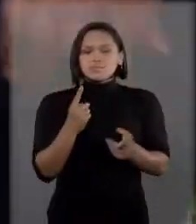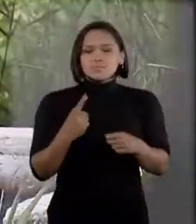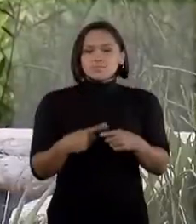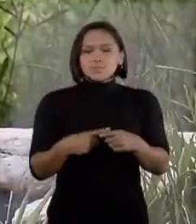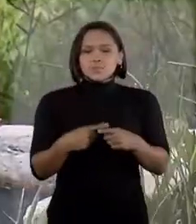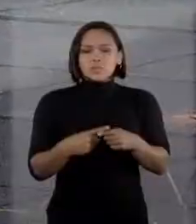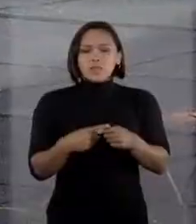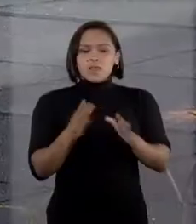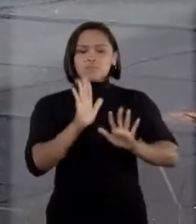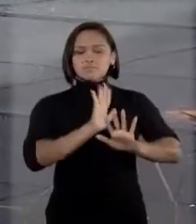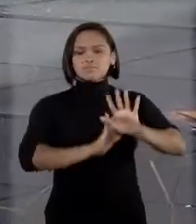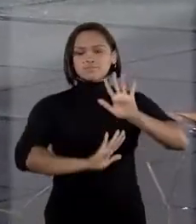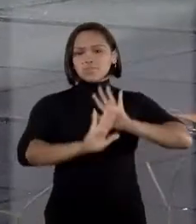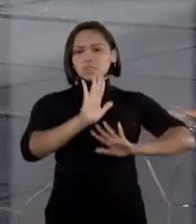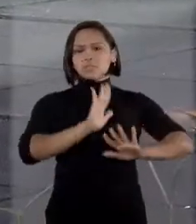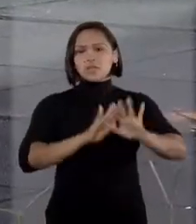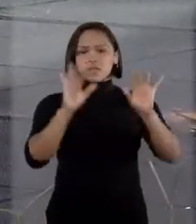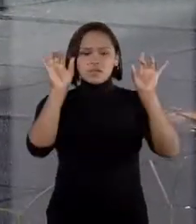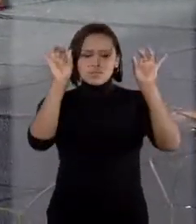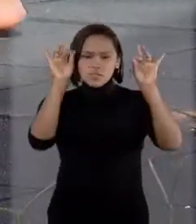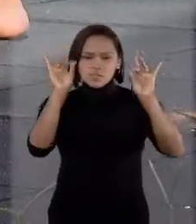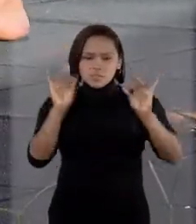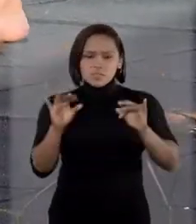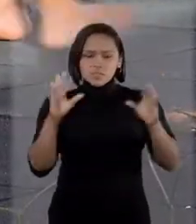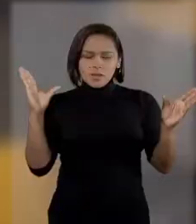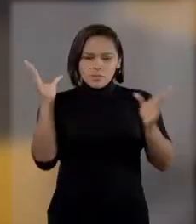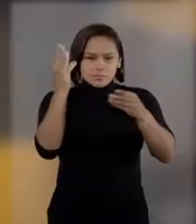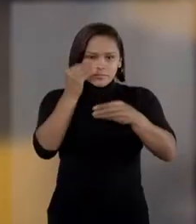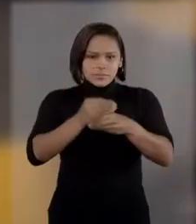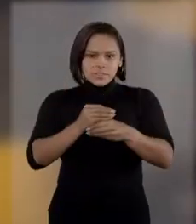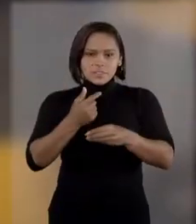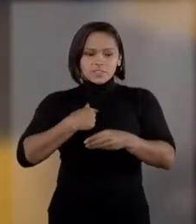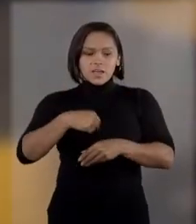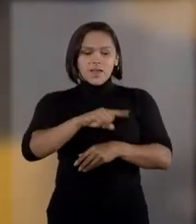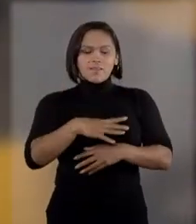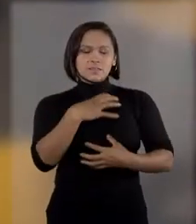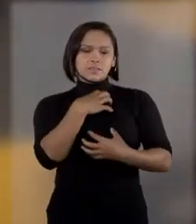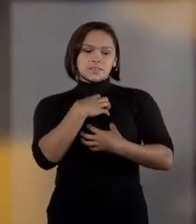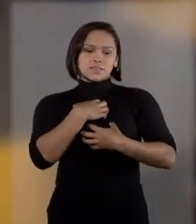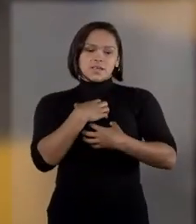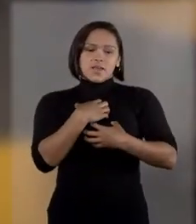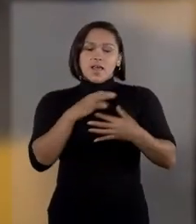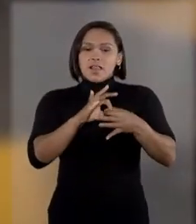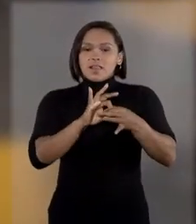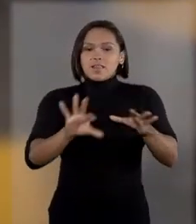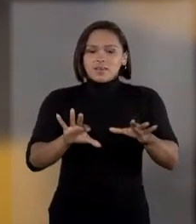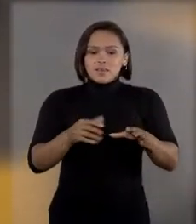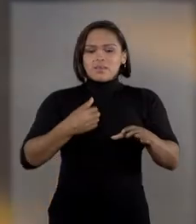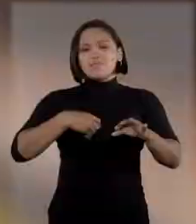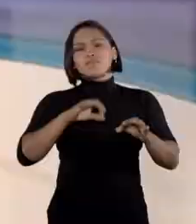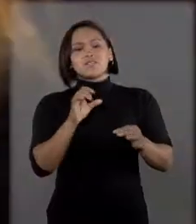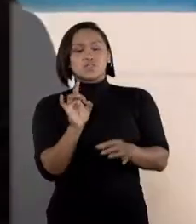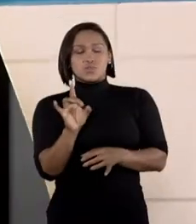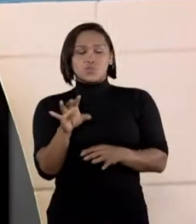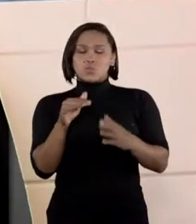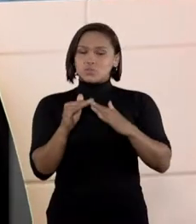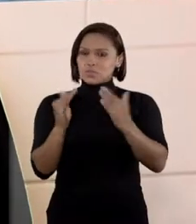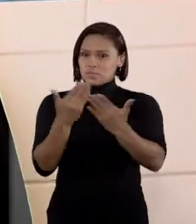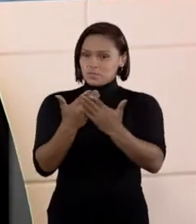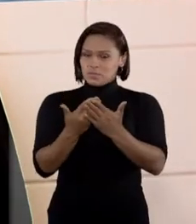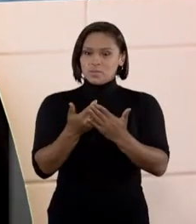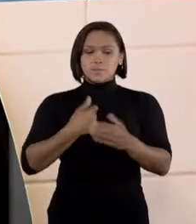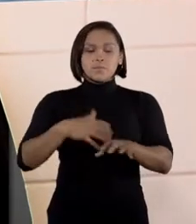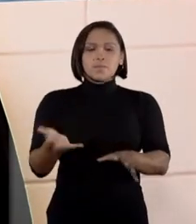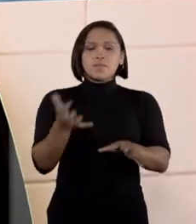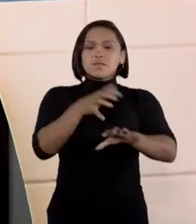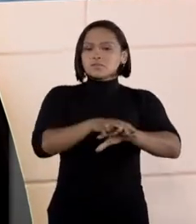gente tratá-la especial, muito fechada, ela se sente mais à vontade, mais independente. A inclusão, ela